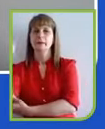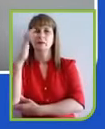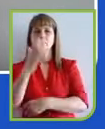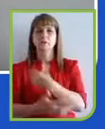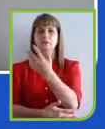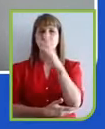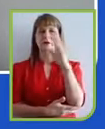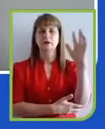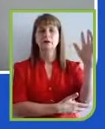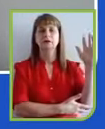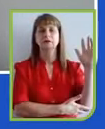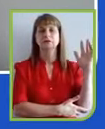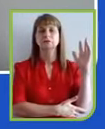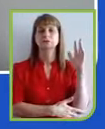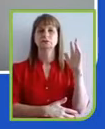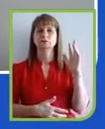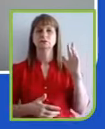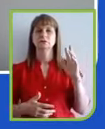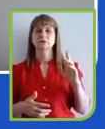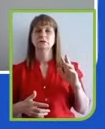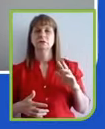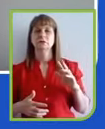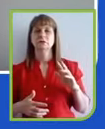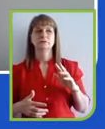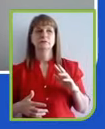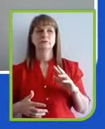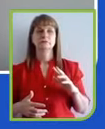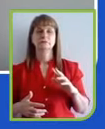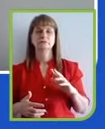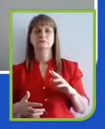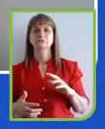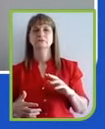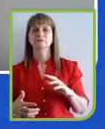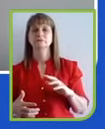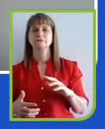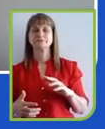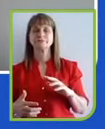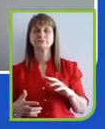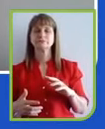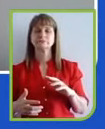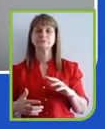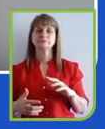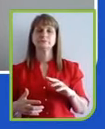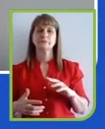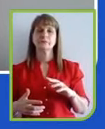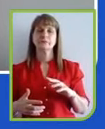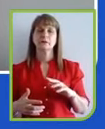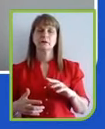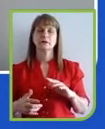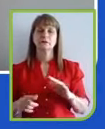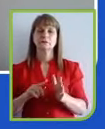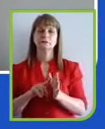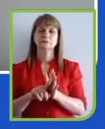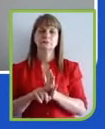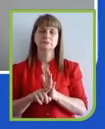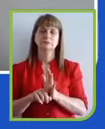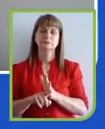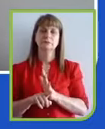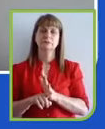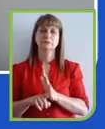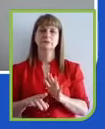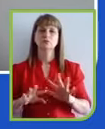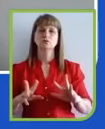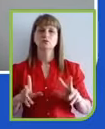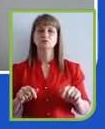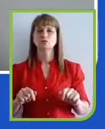relacionamento, flexibilidade nos prazos de pagamento para pequenas e médias empresas, recrutamento de fornecedores locais, isso tudo para ter essa